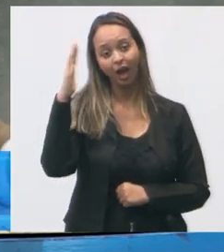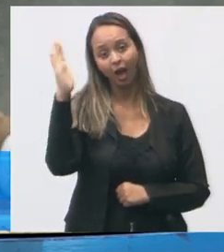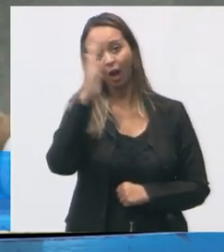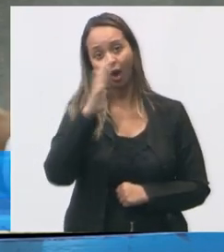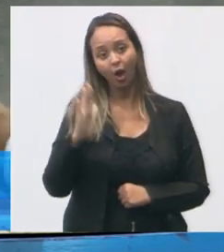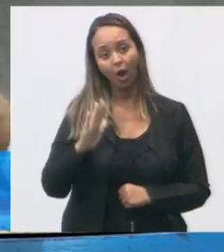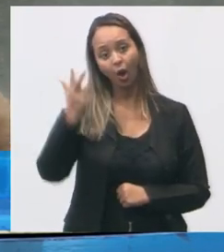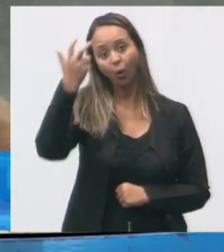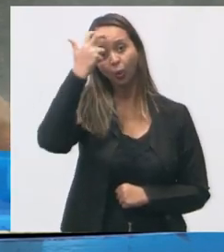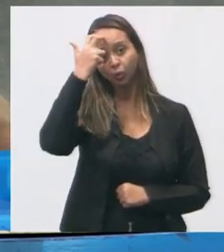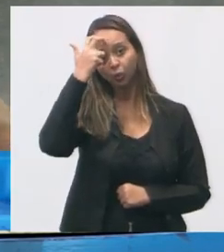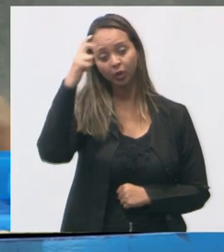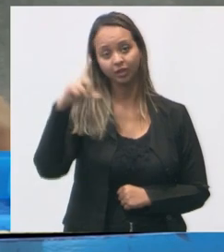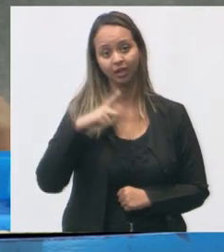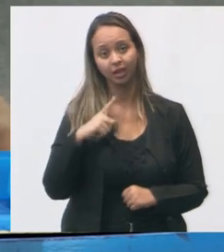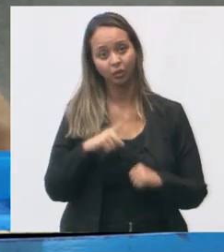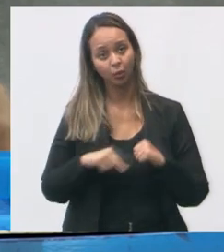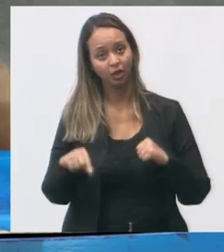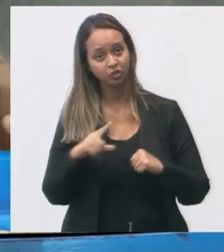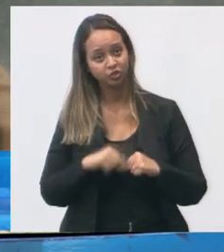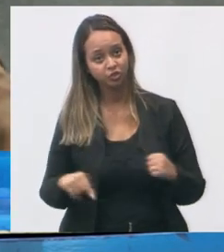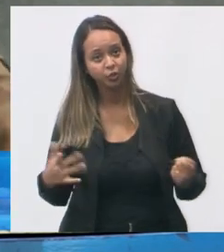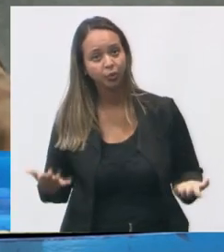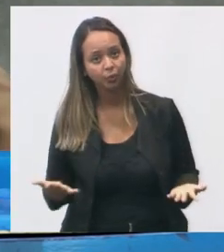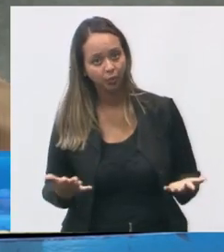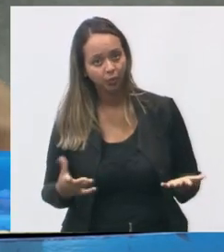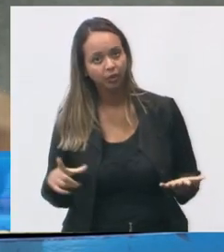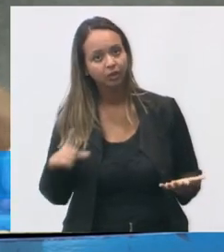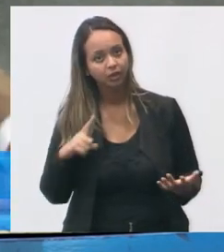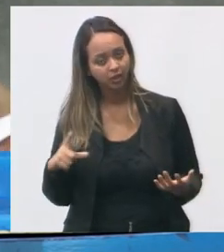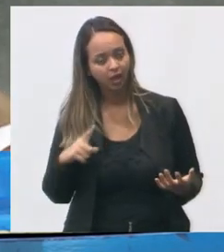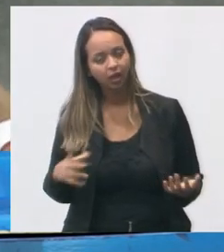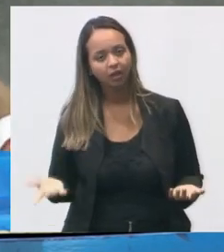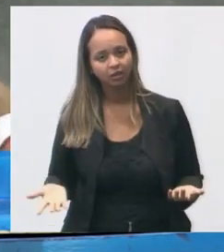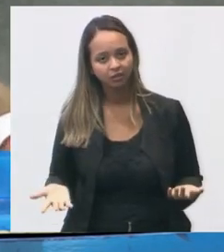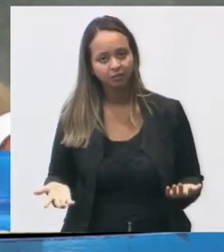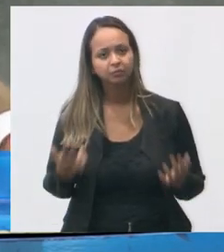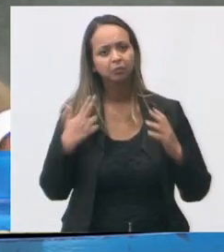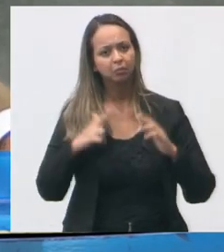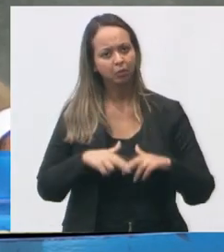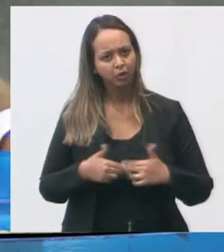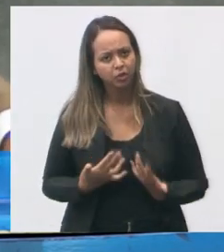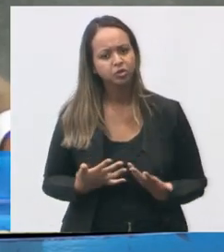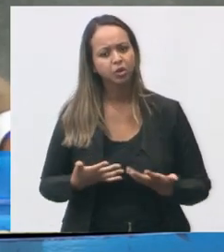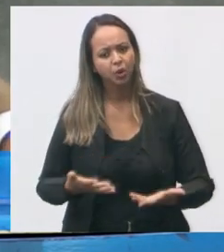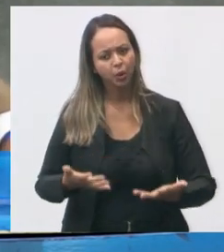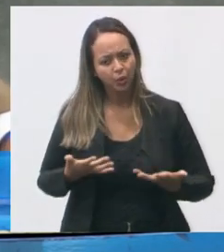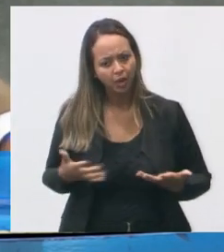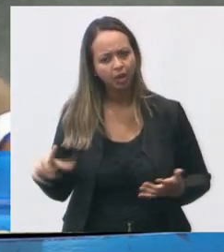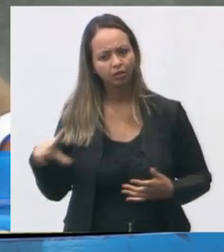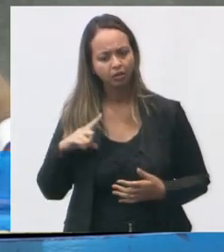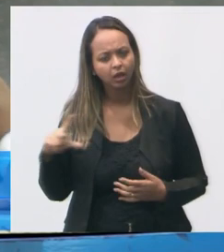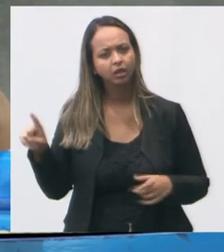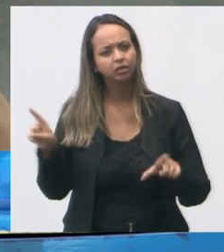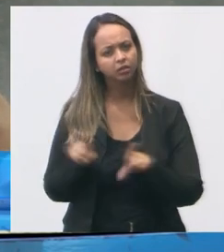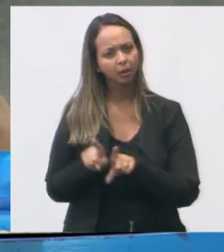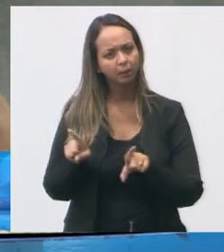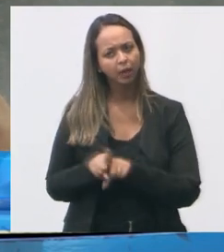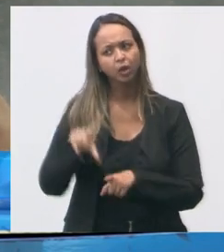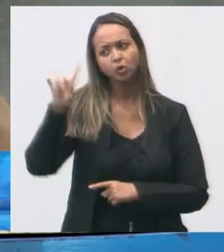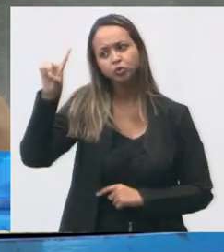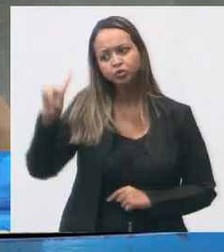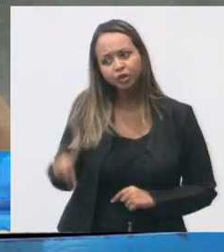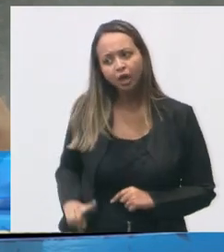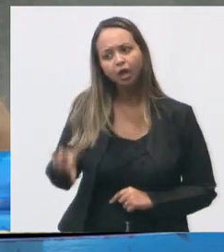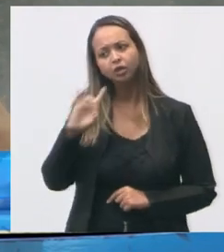guardada no artigo lá, no meio da cultura. Então, estou garantindo, eu quero que seja garantido também, o nosso direito